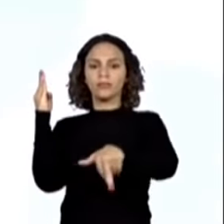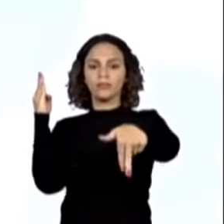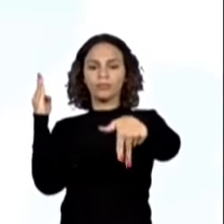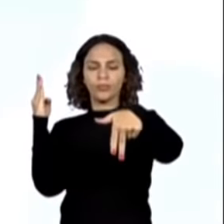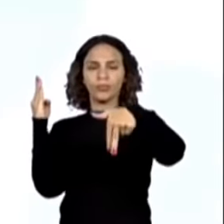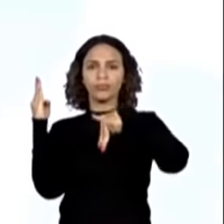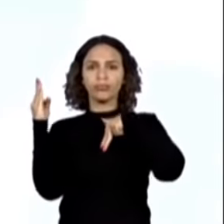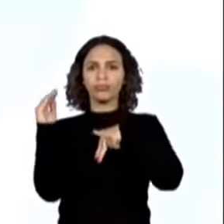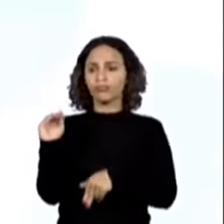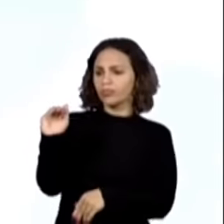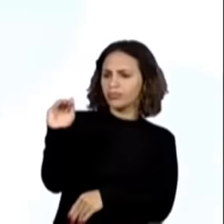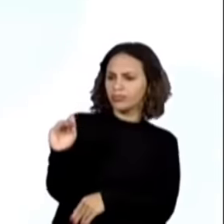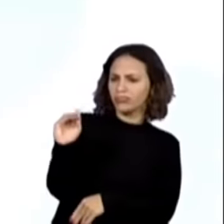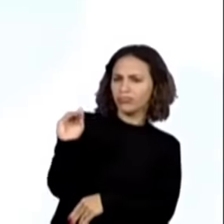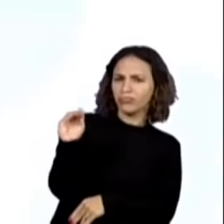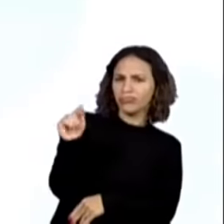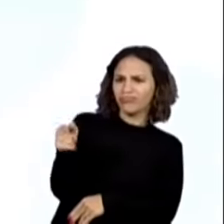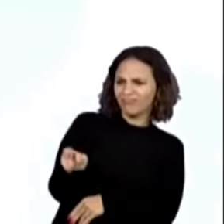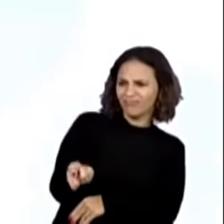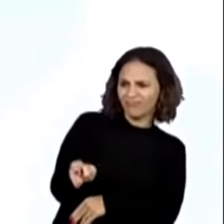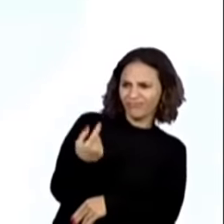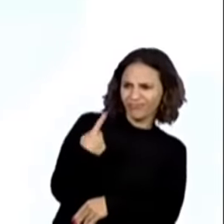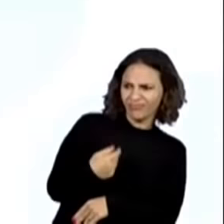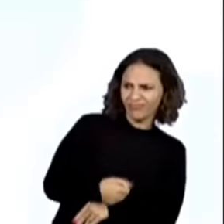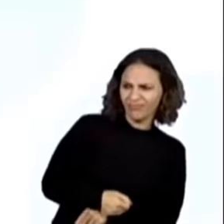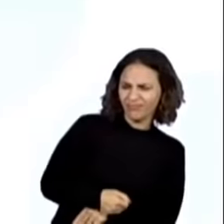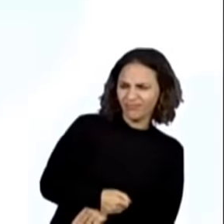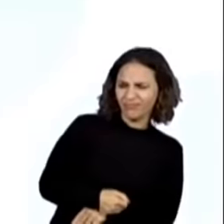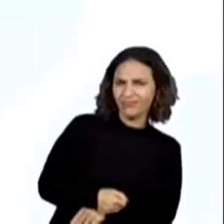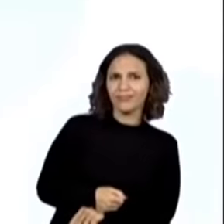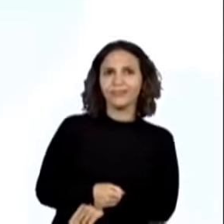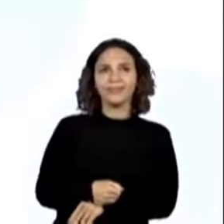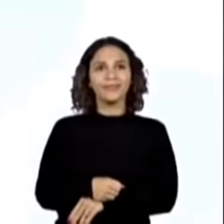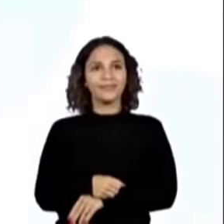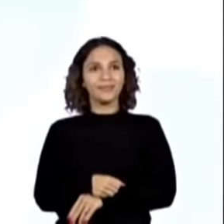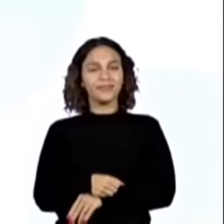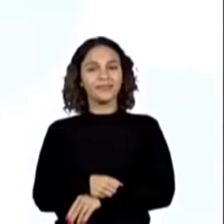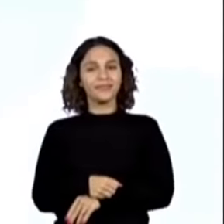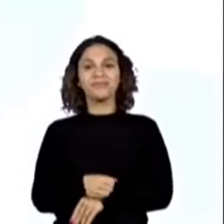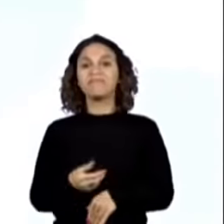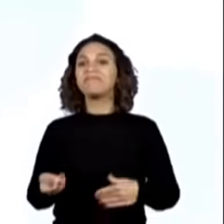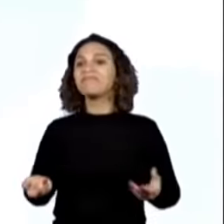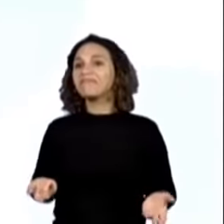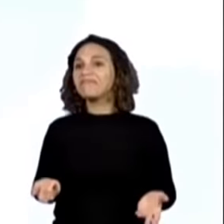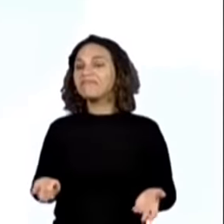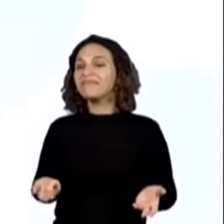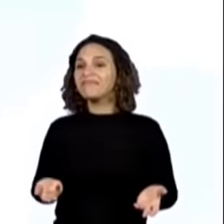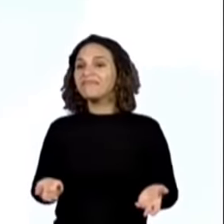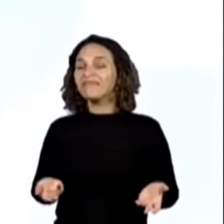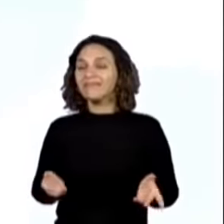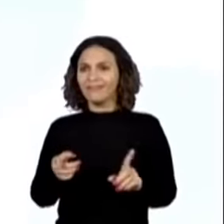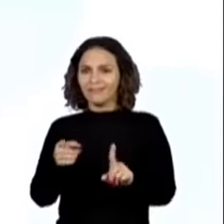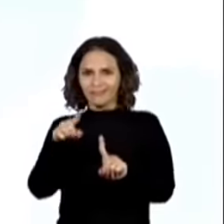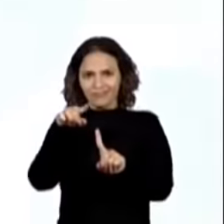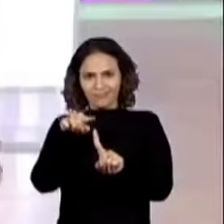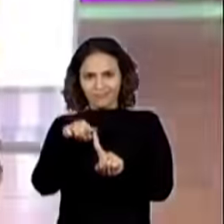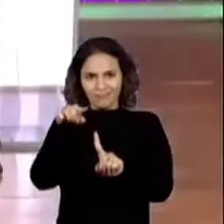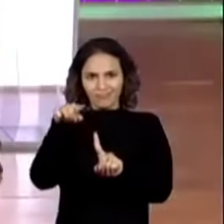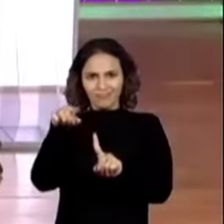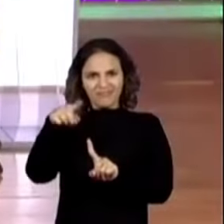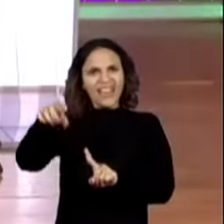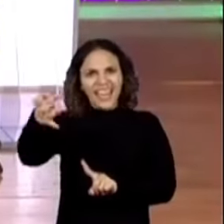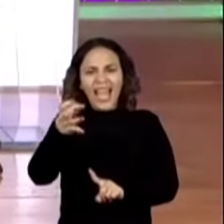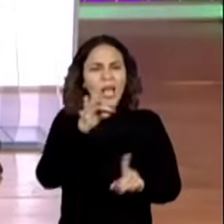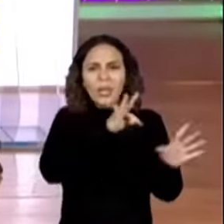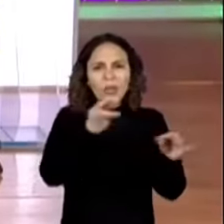anãozinho muito esquisito. Ih, tem gente... Olha, tem gente colocando a Bela adormecida. Gente, que quer enfiar a Bela